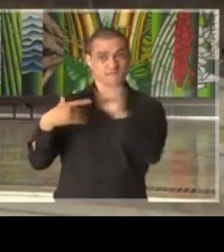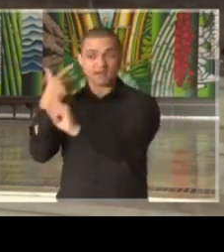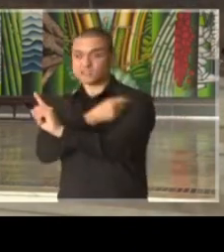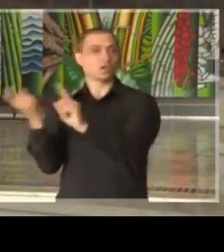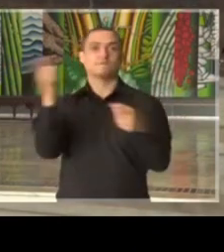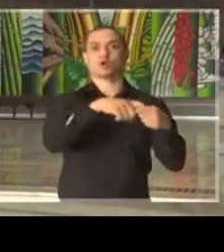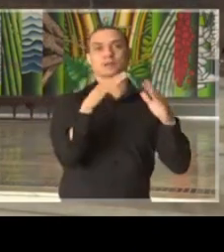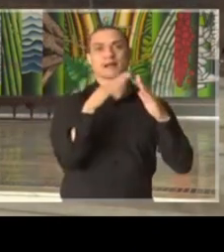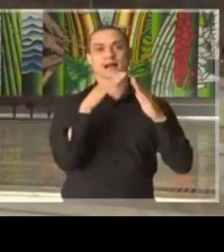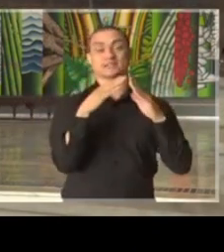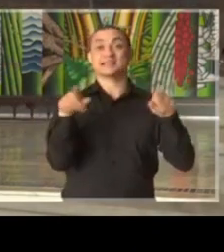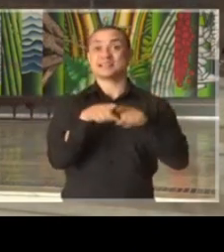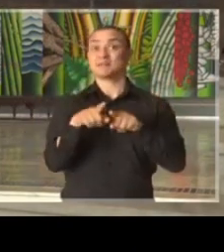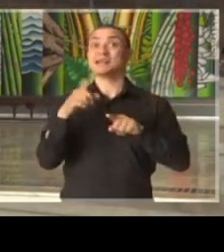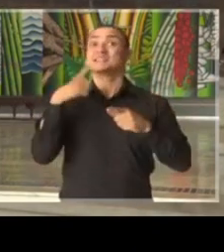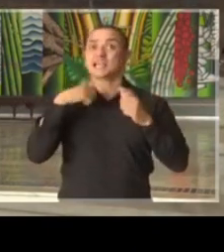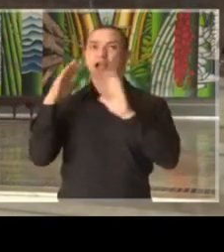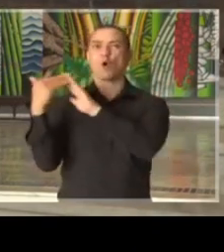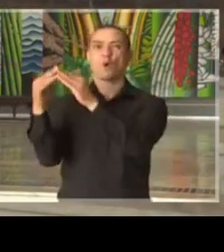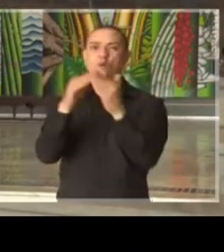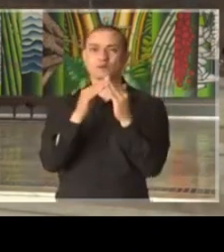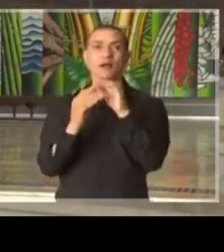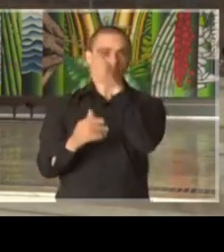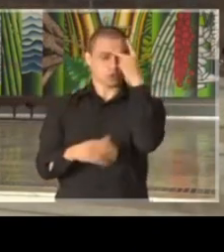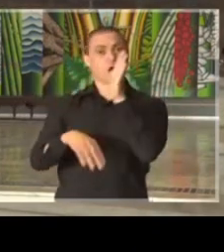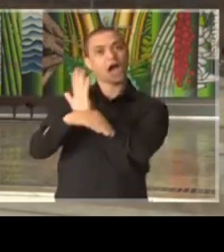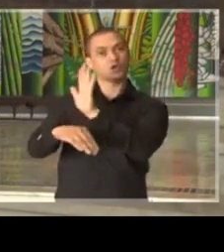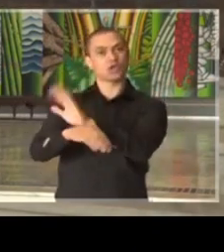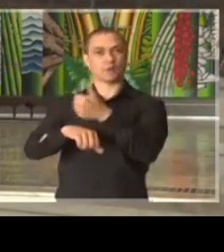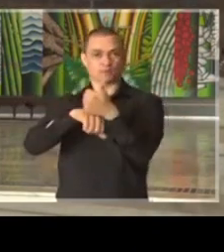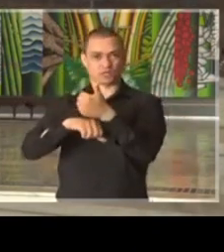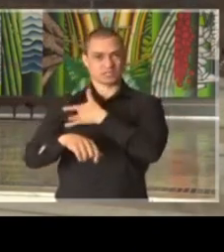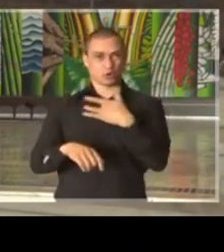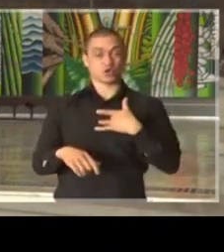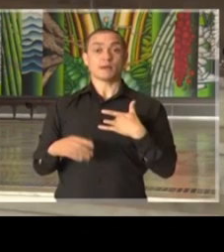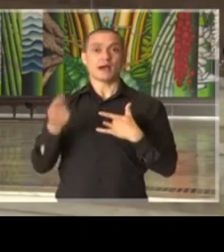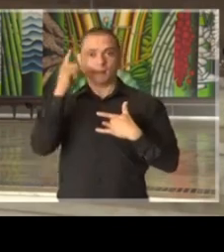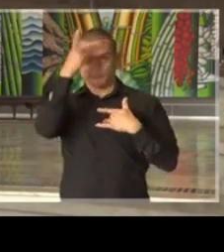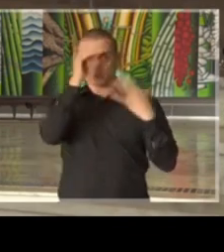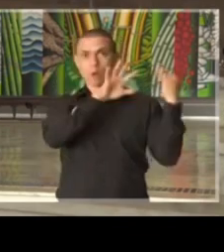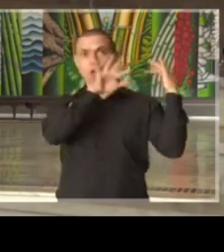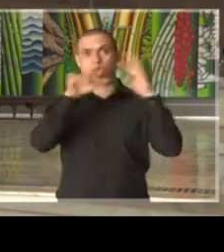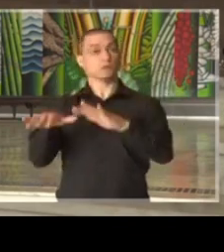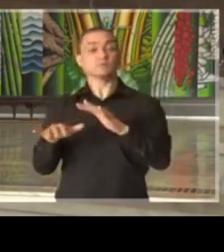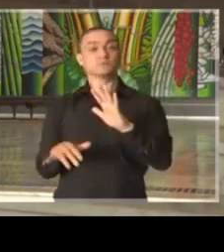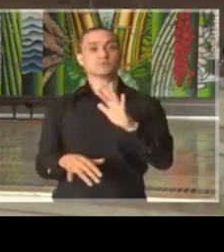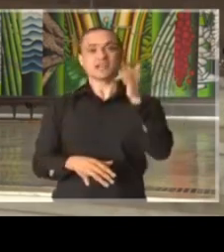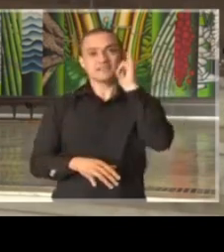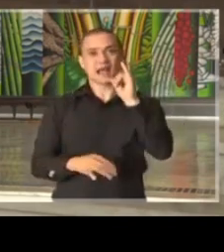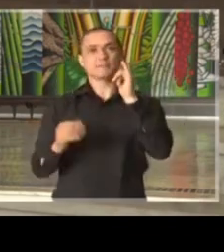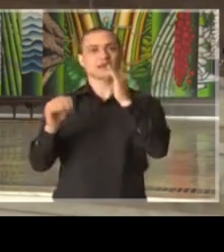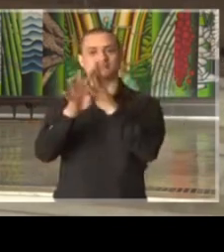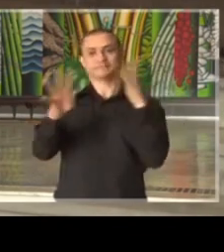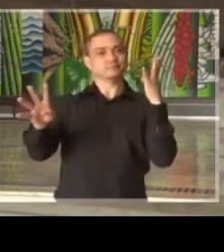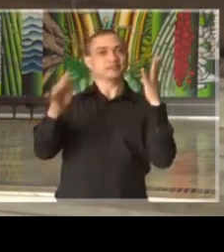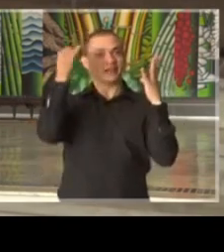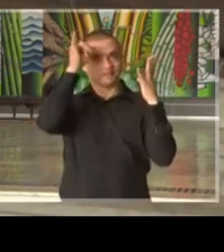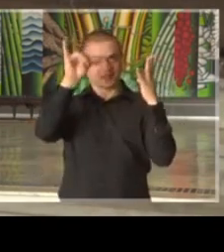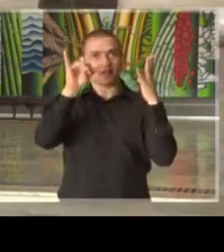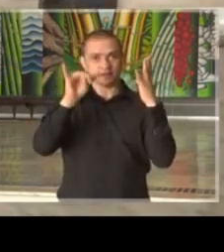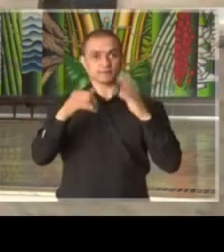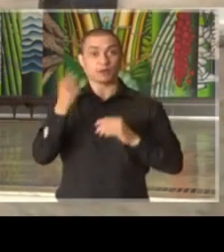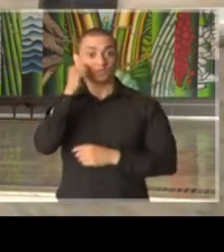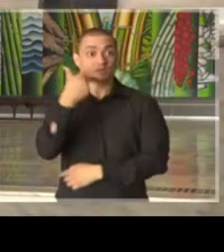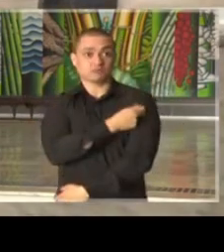grande da comunidade, muitas comunidades ajudando os profissionais da saúde para que o fluxo de vacinação seja o mais rápido possível.